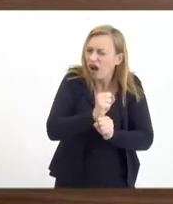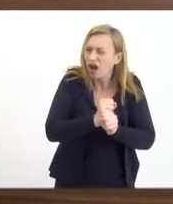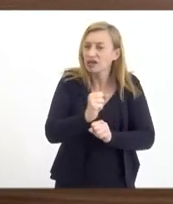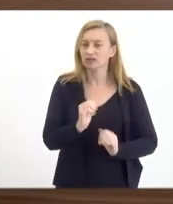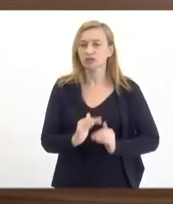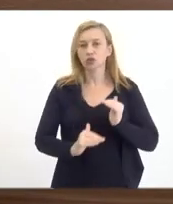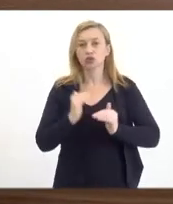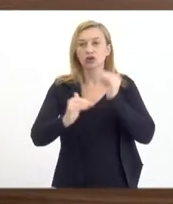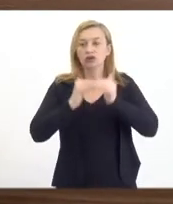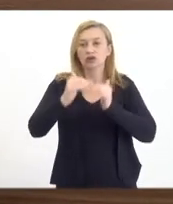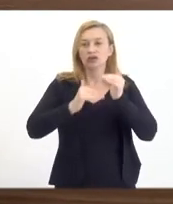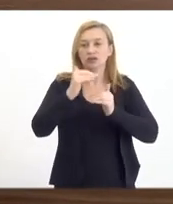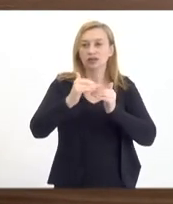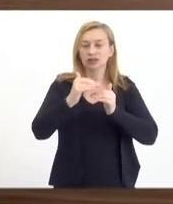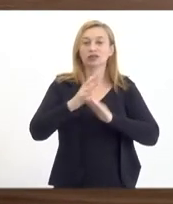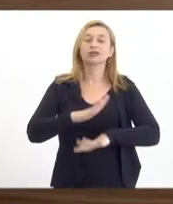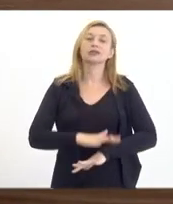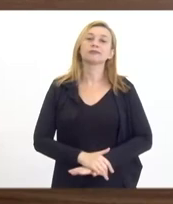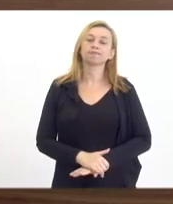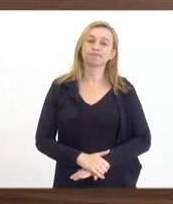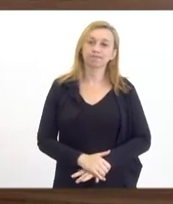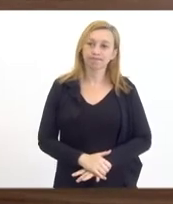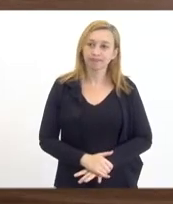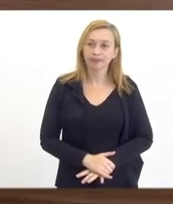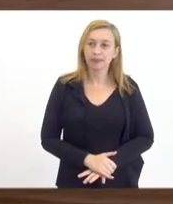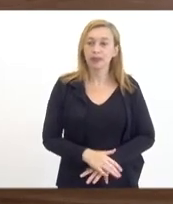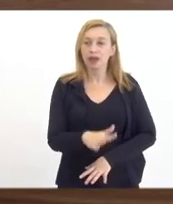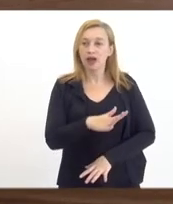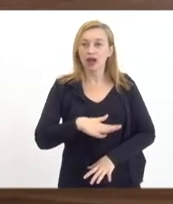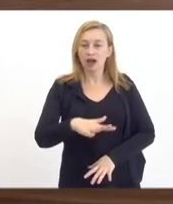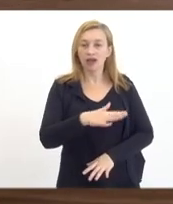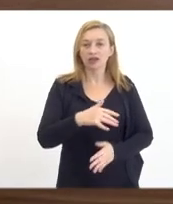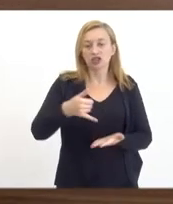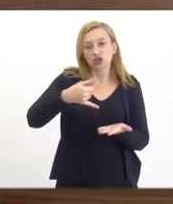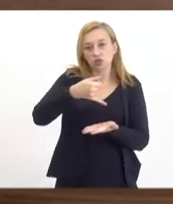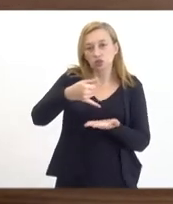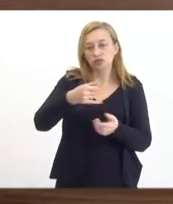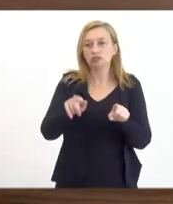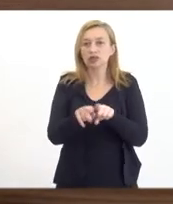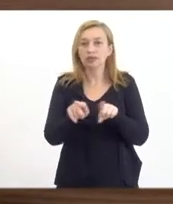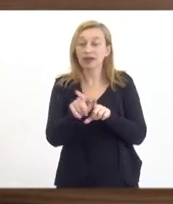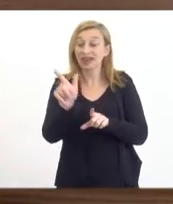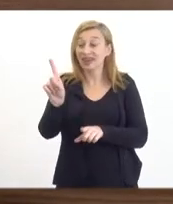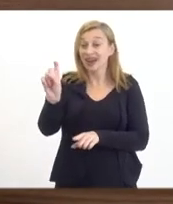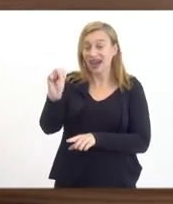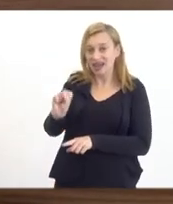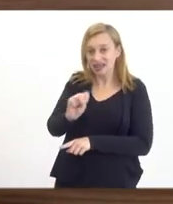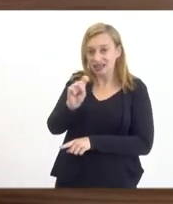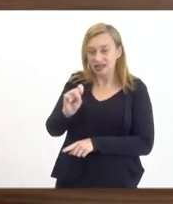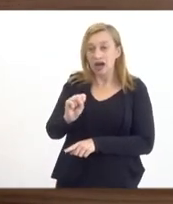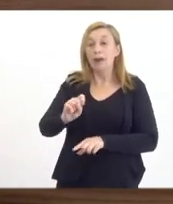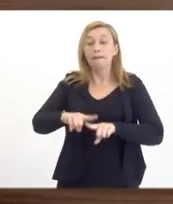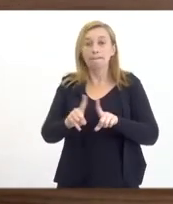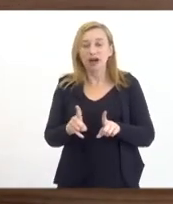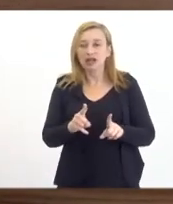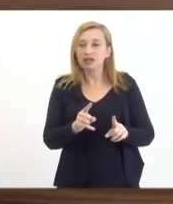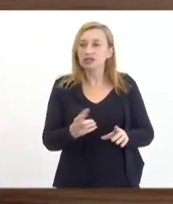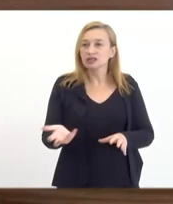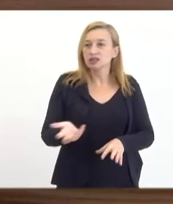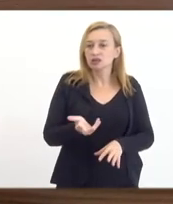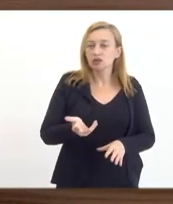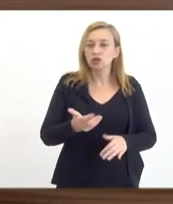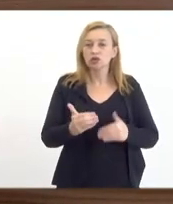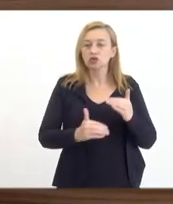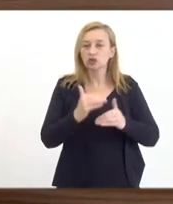vem desenvolvendo maciçamente o setor de óleo e gás. Porém, na corrida do desenvolvimento